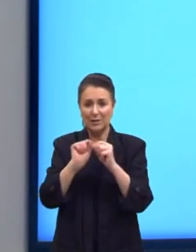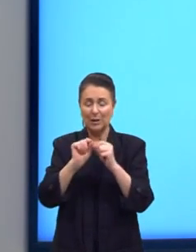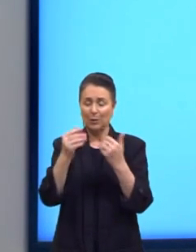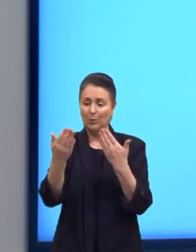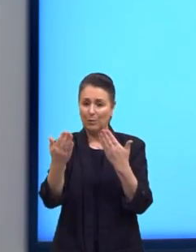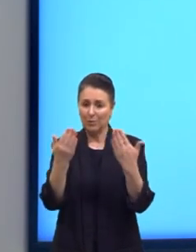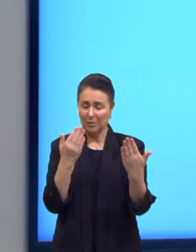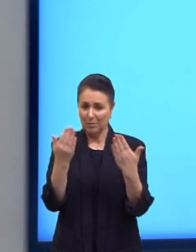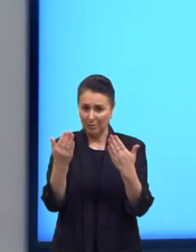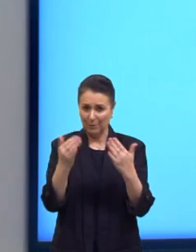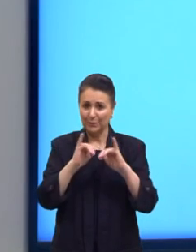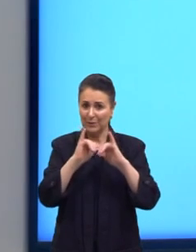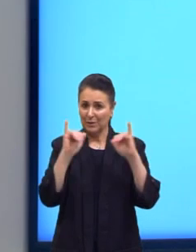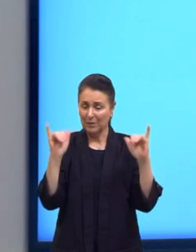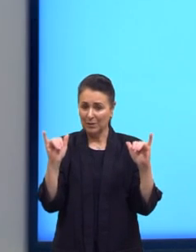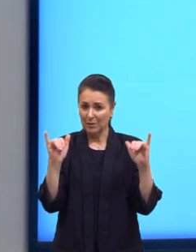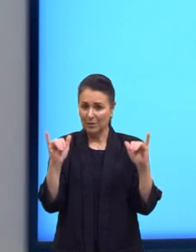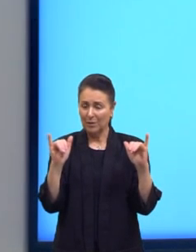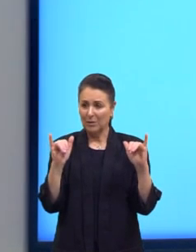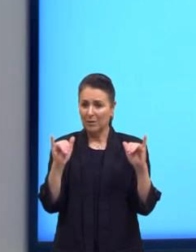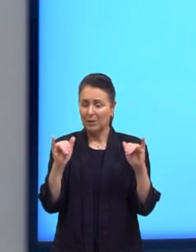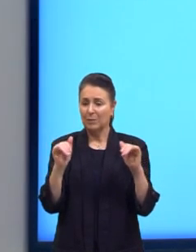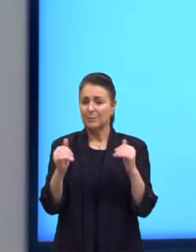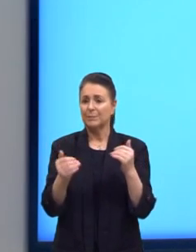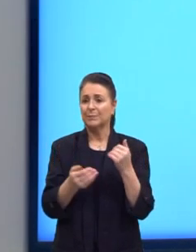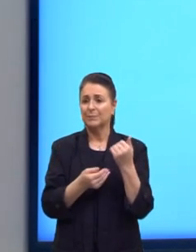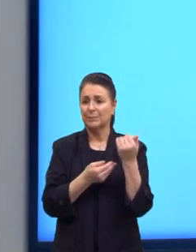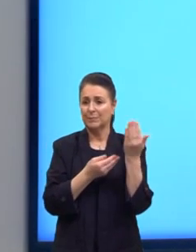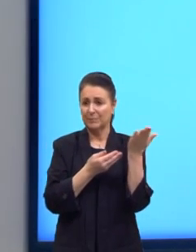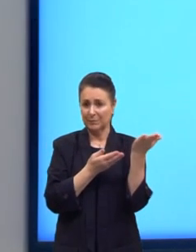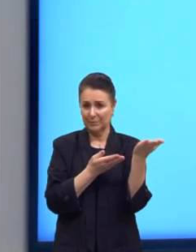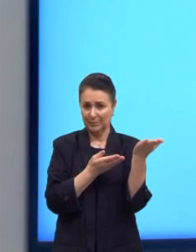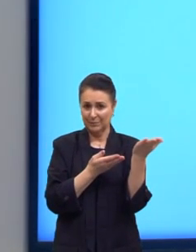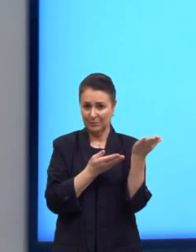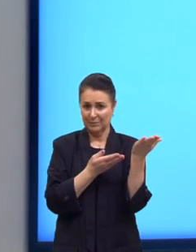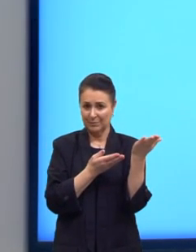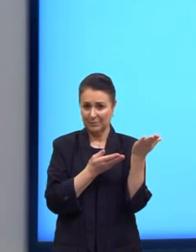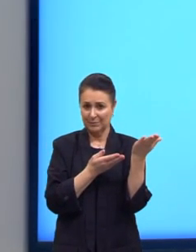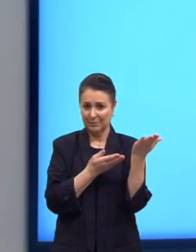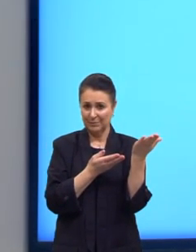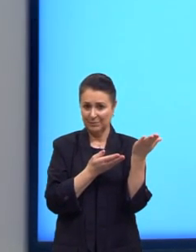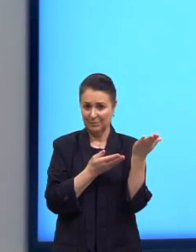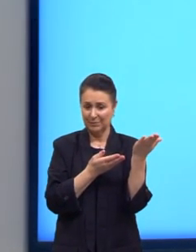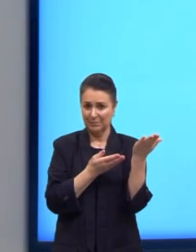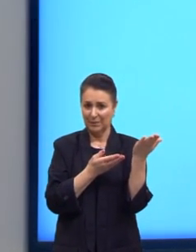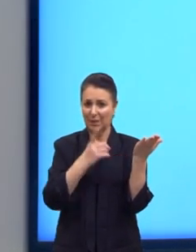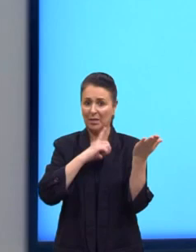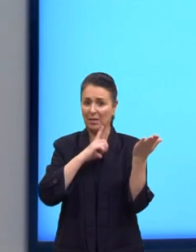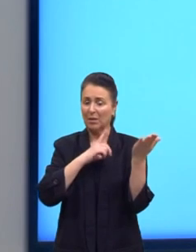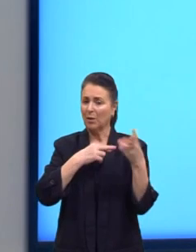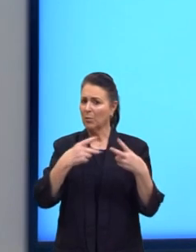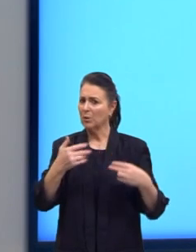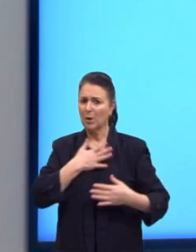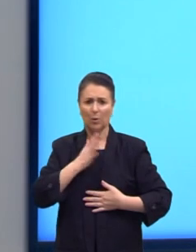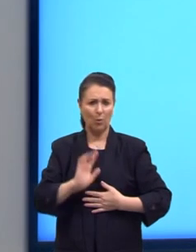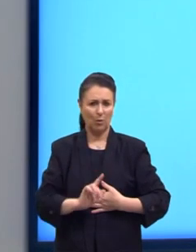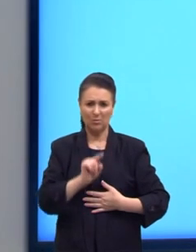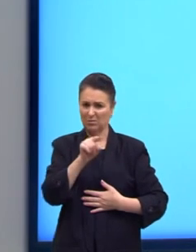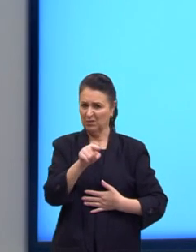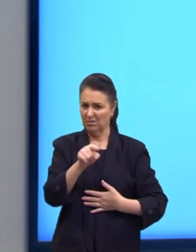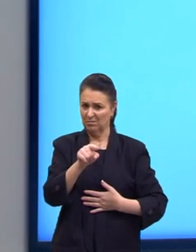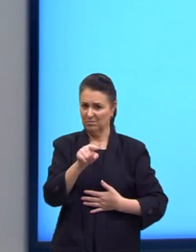ver? Olha o que ele diz. Agar, there is one thing I don't like about you. Então, Agar, tem uma coisa que eu não gosto em você.